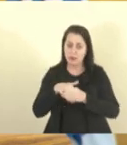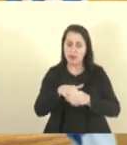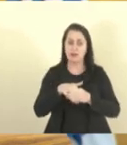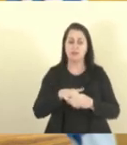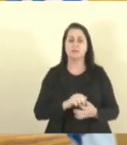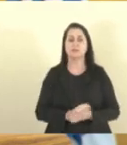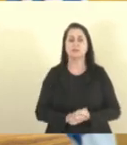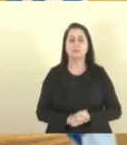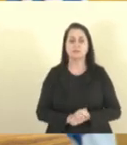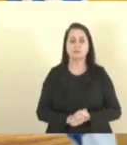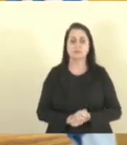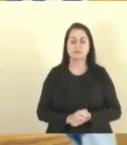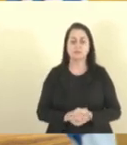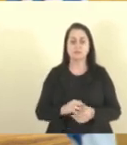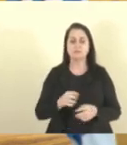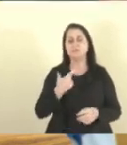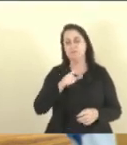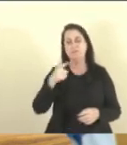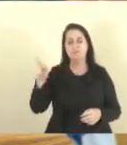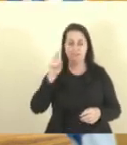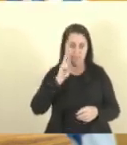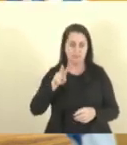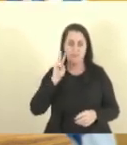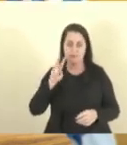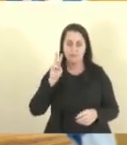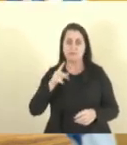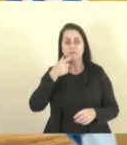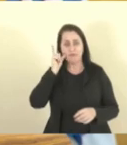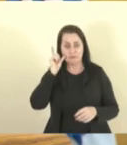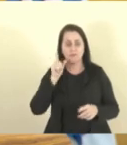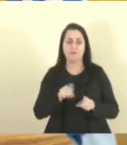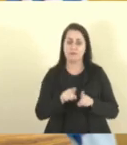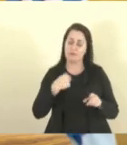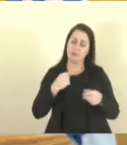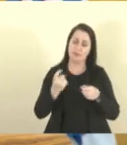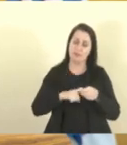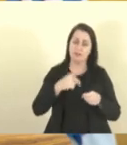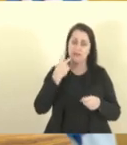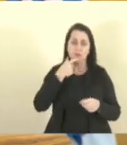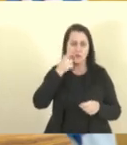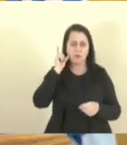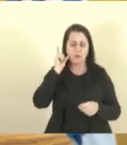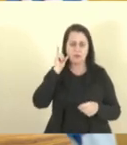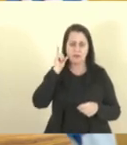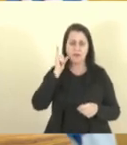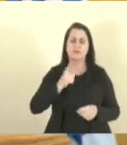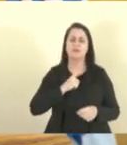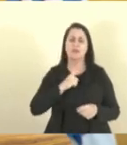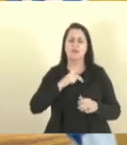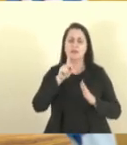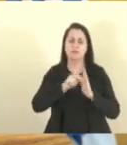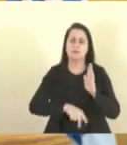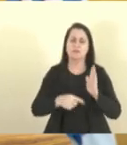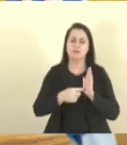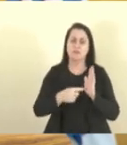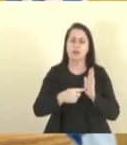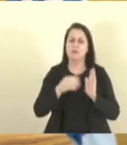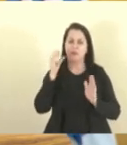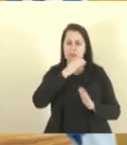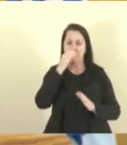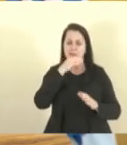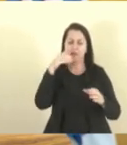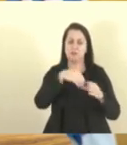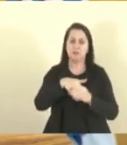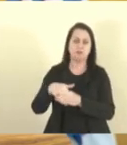como tem vindo outros aqui, ontem volta a falar, ontem teve aqui, o projeto foi votado imediatamente,